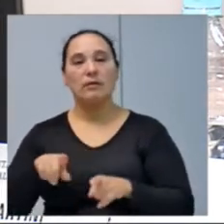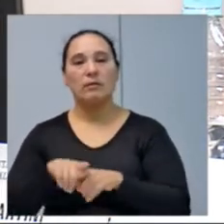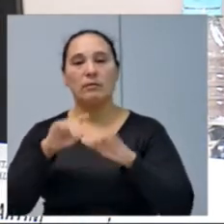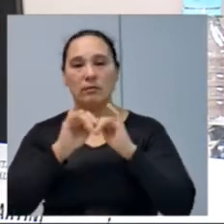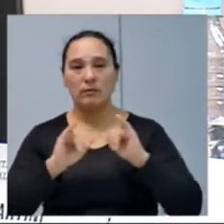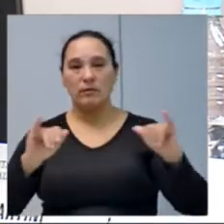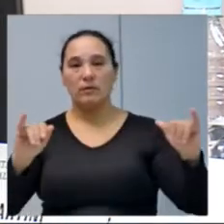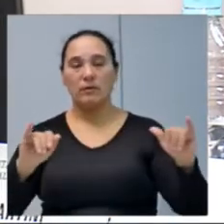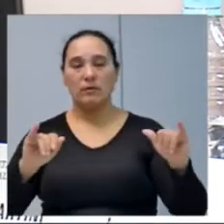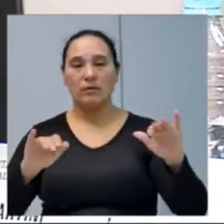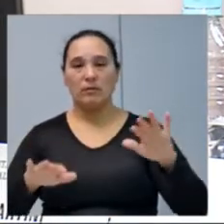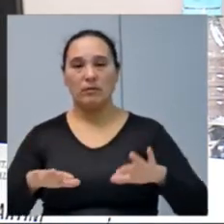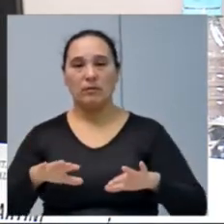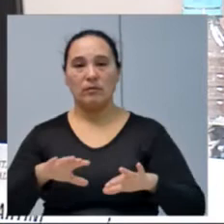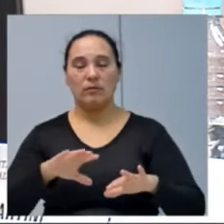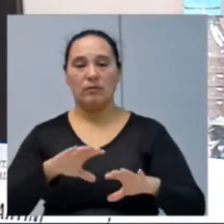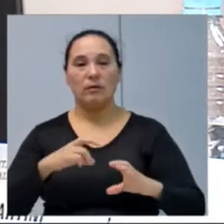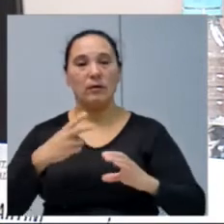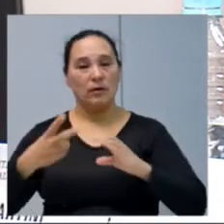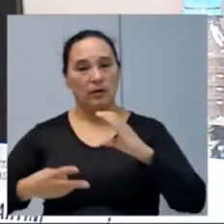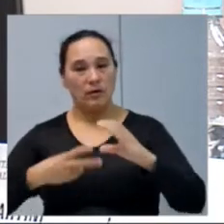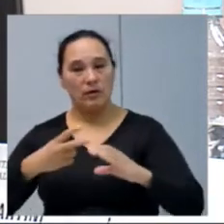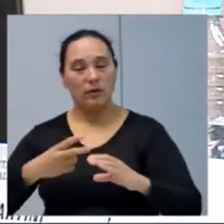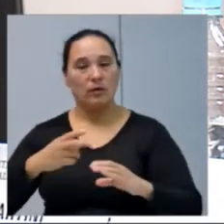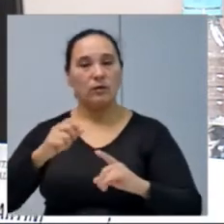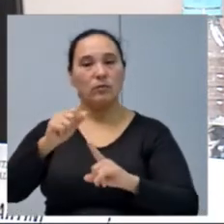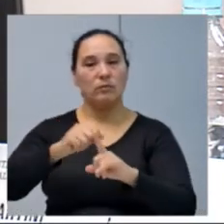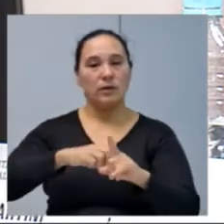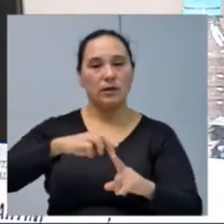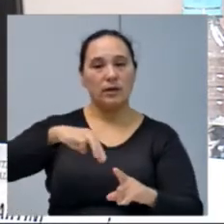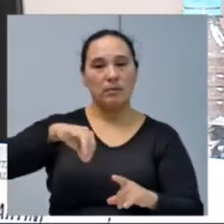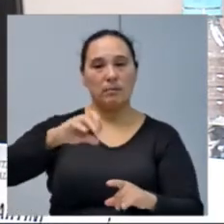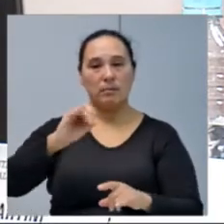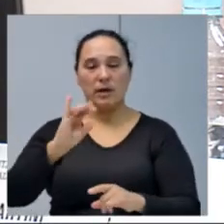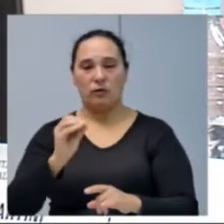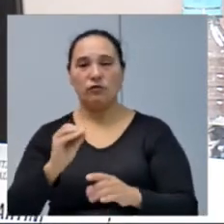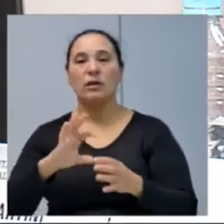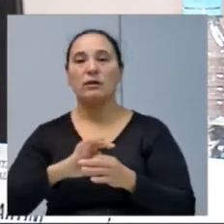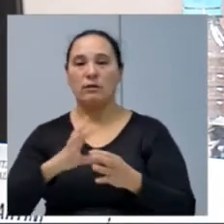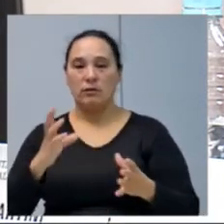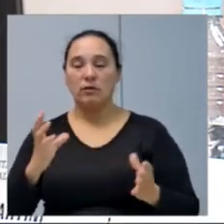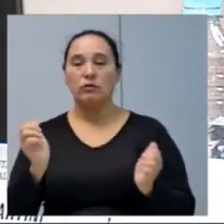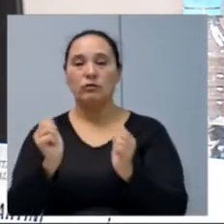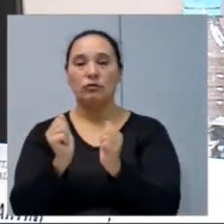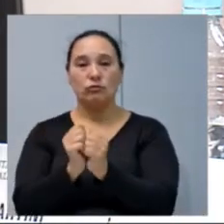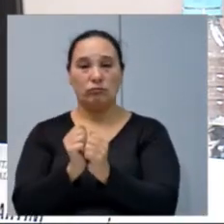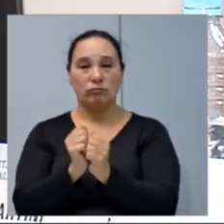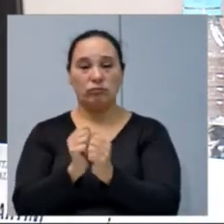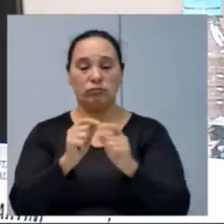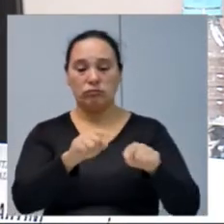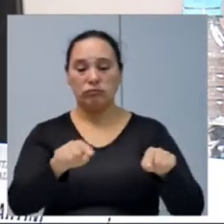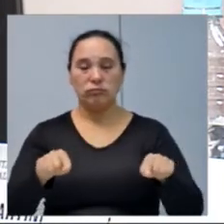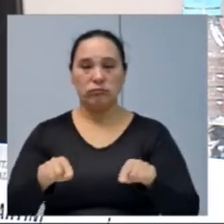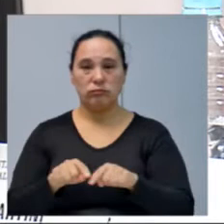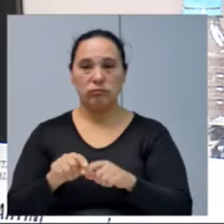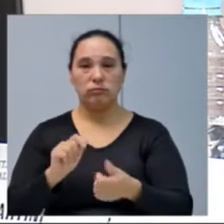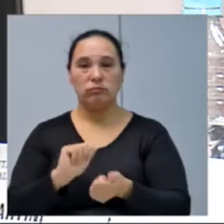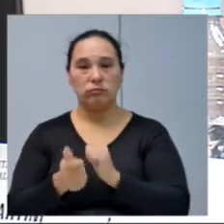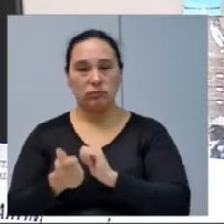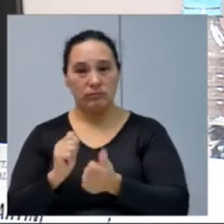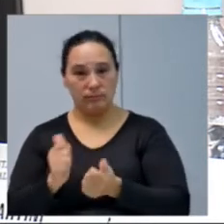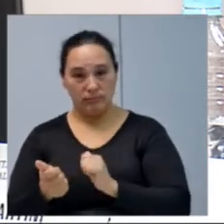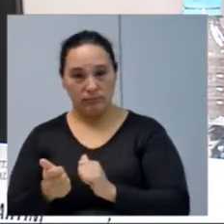informar que o balancete da Câmara, referente ao mês de maio de 2017, já está à disposição, junto ao Departamento Contábil desta Casa.